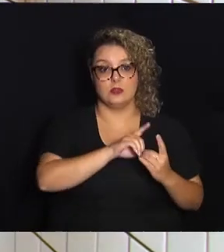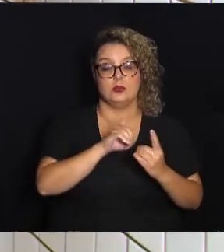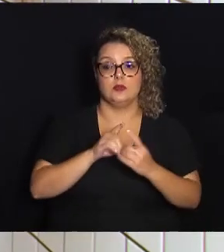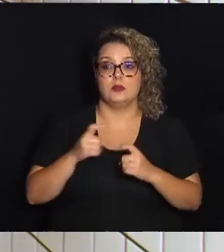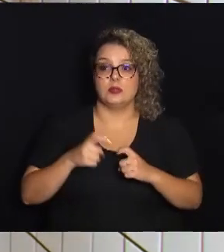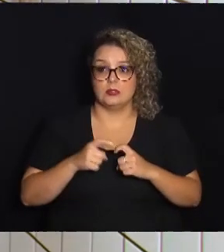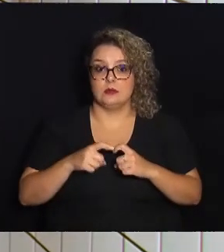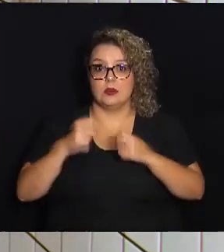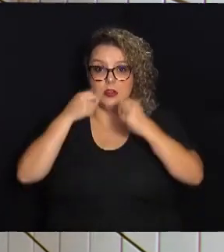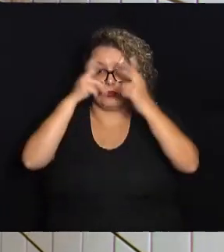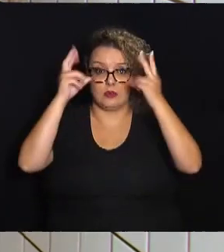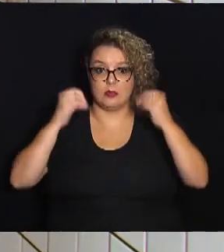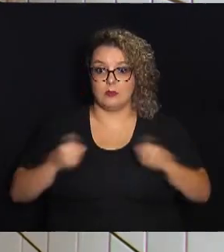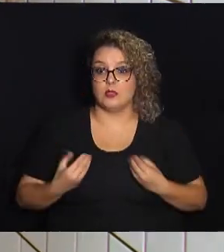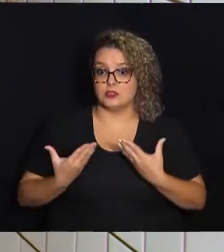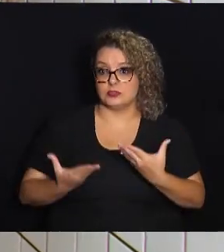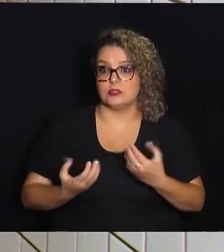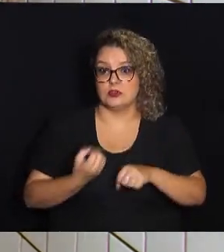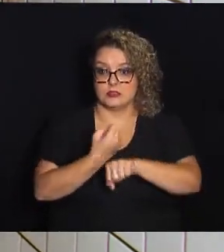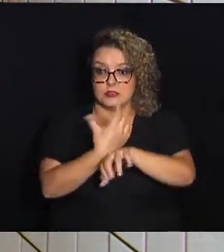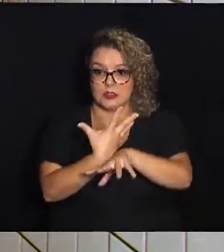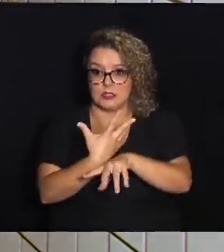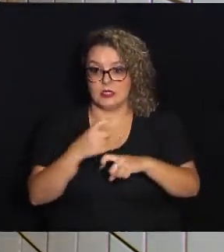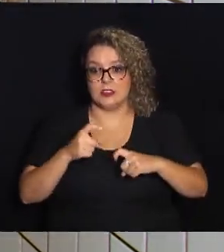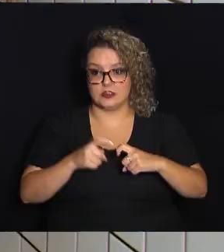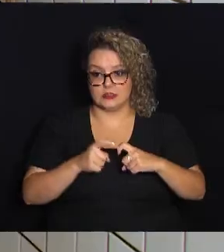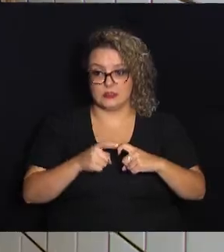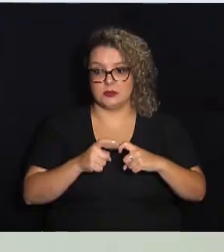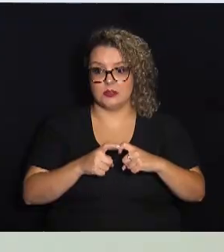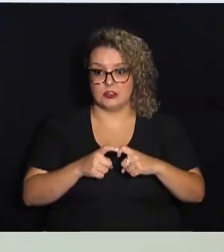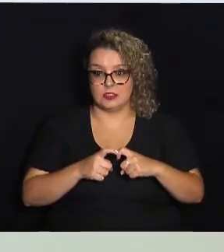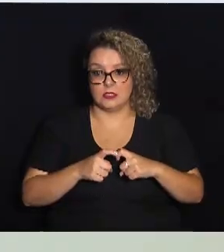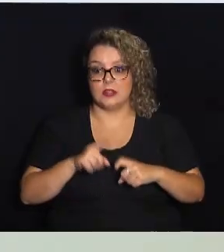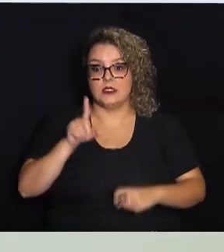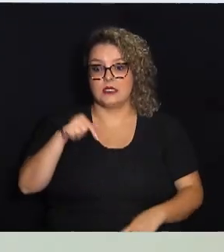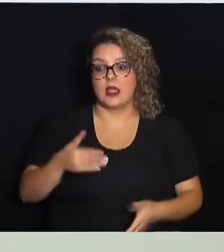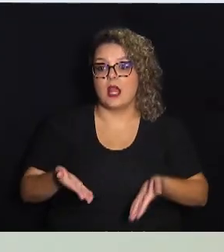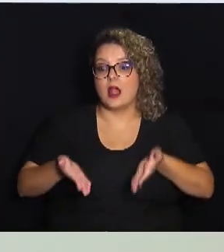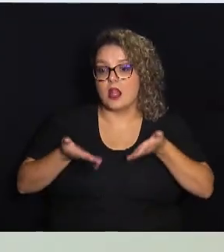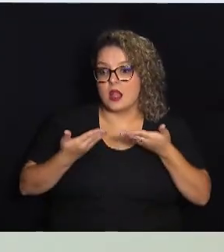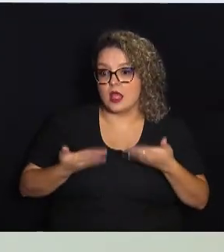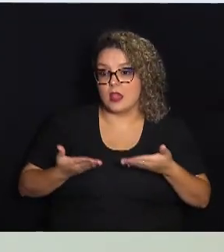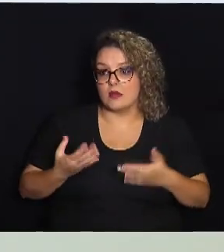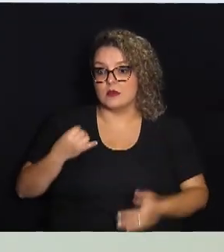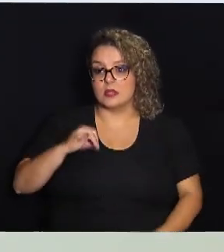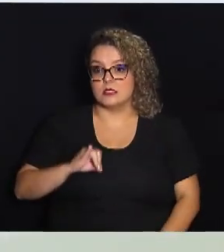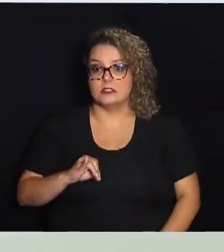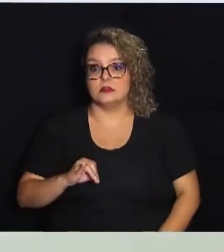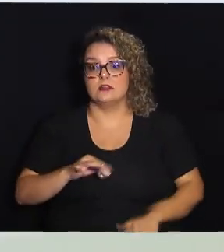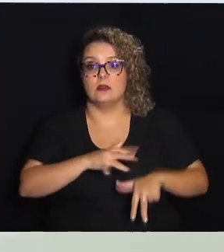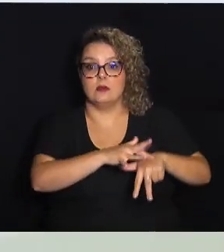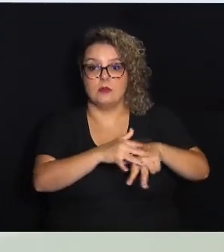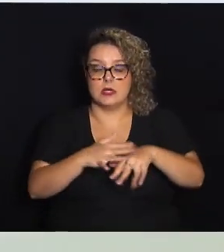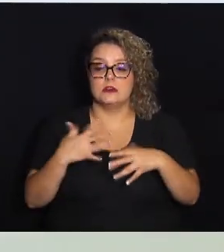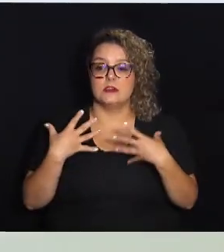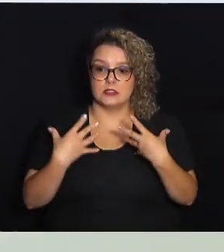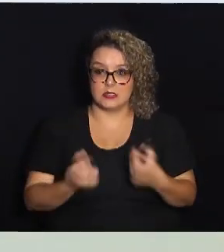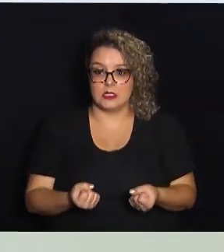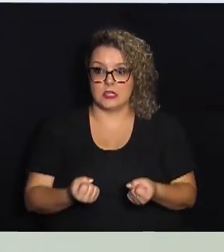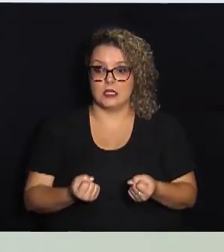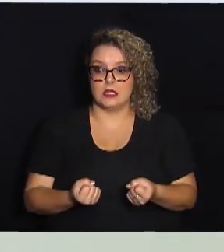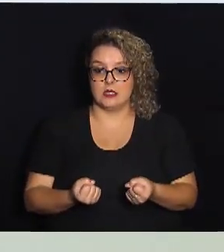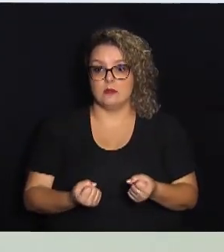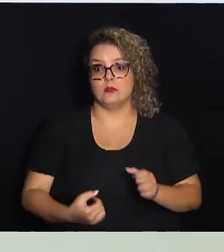necessária uma avaliação em consulta médica, a enfermagem pode oferecer o serviço de teleconsulta nos casos considerados leves. Caso o